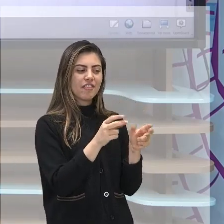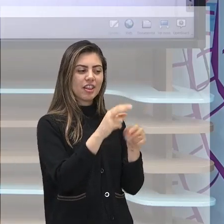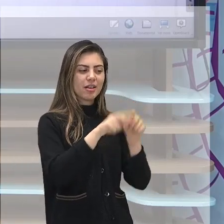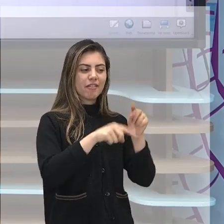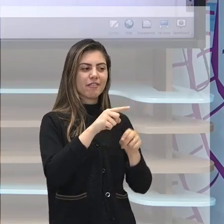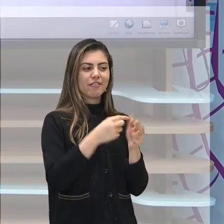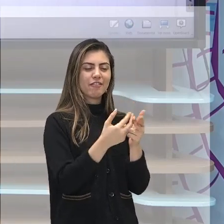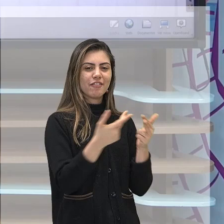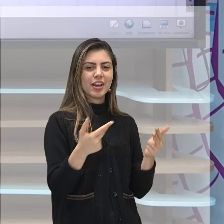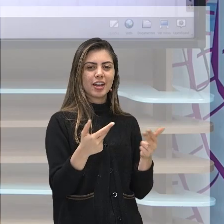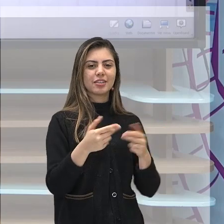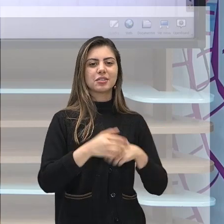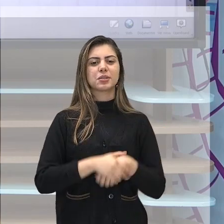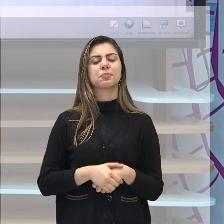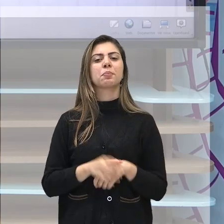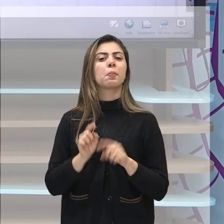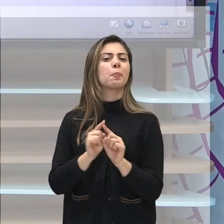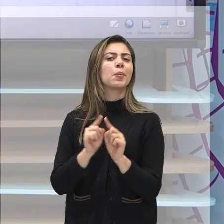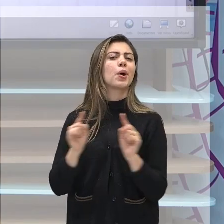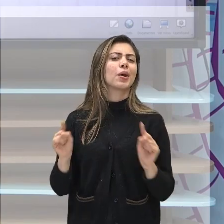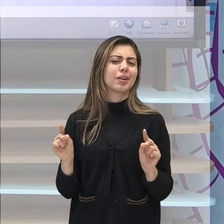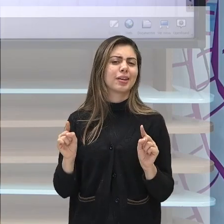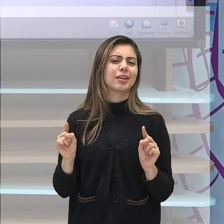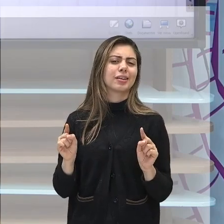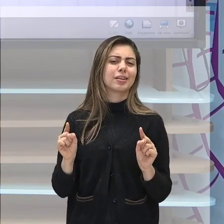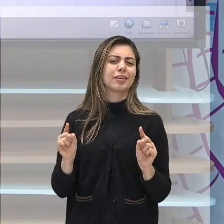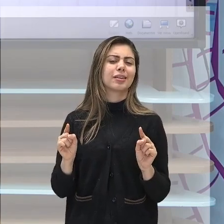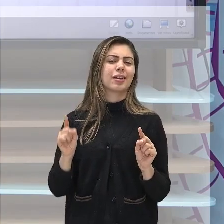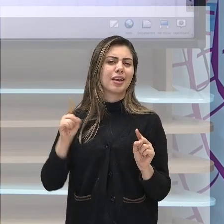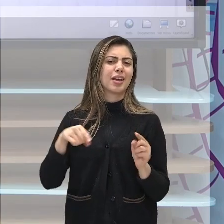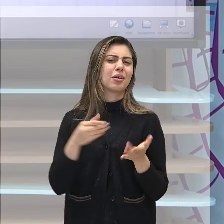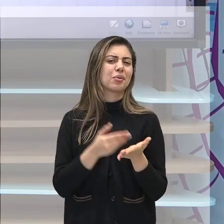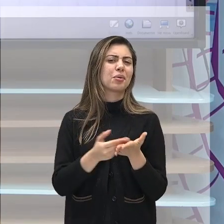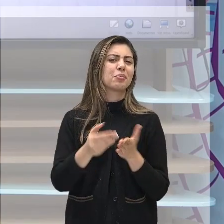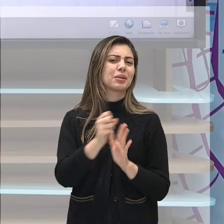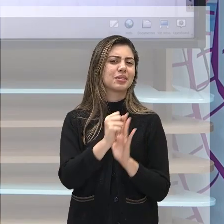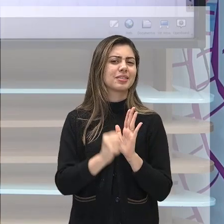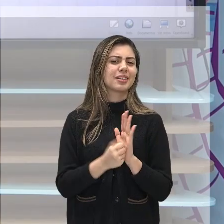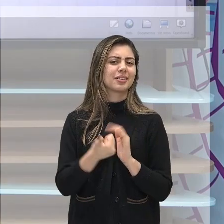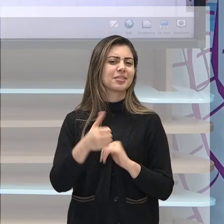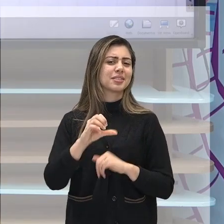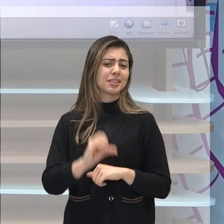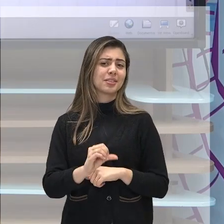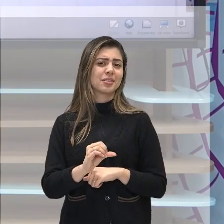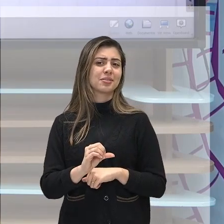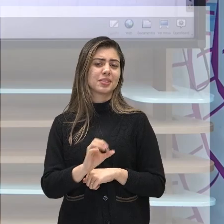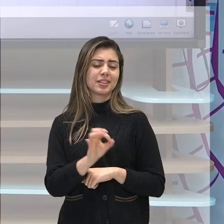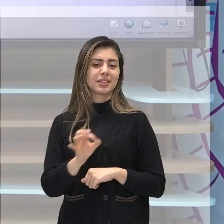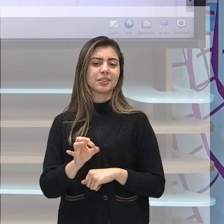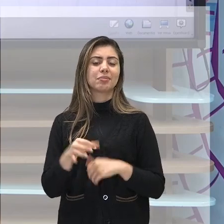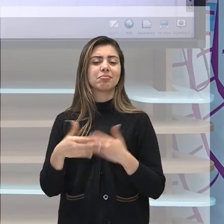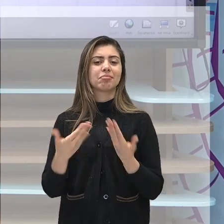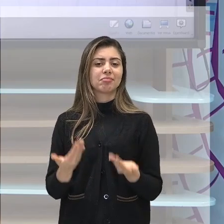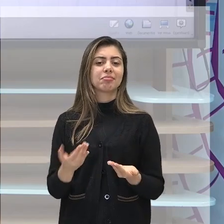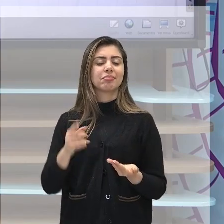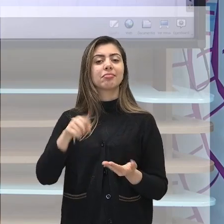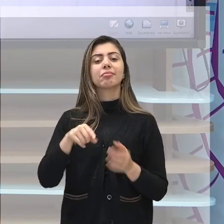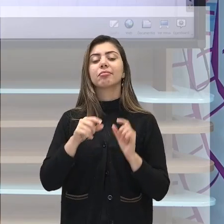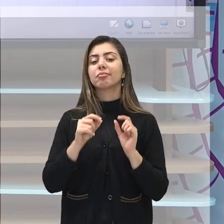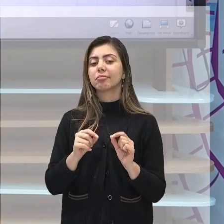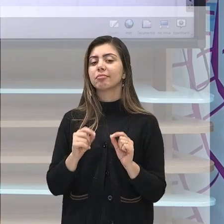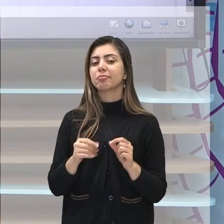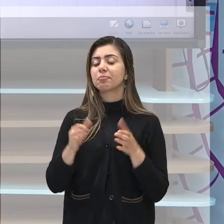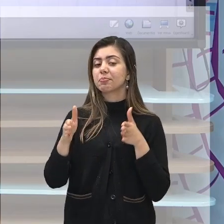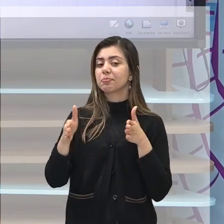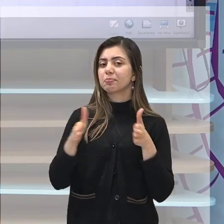produtos, só que estamos falando do início do século 19, né, estamos falando de um